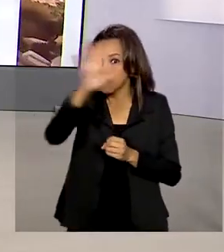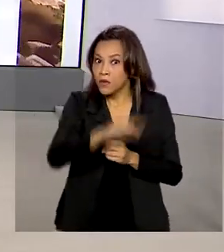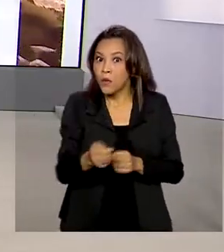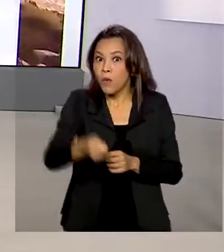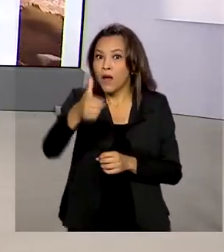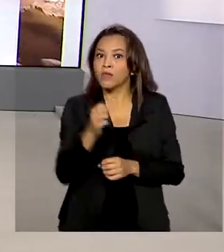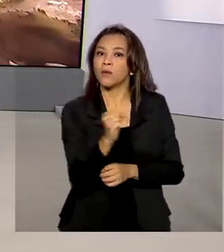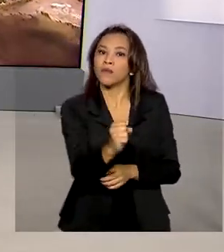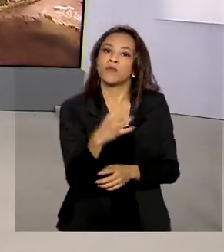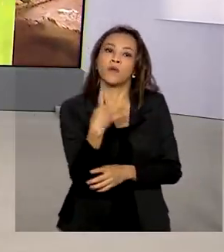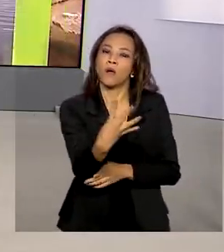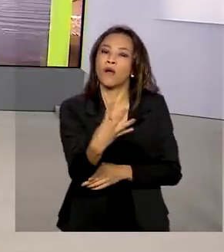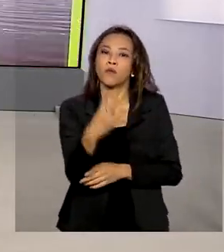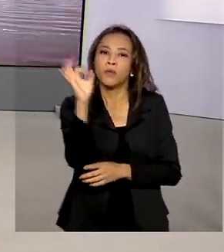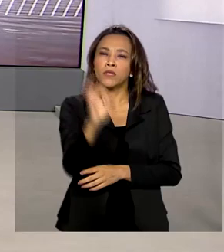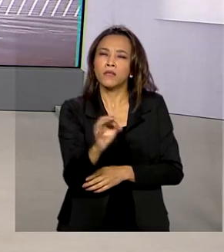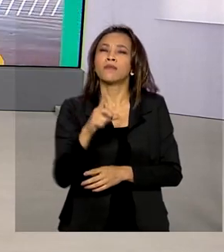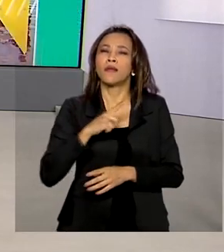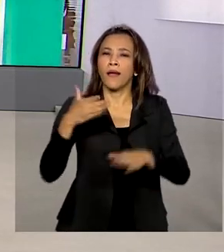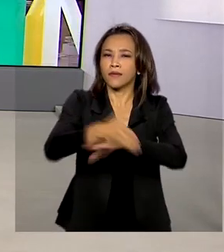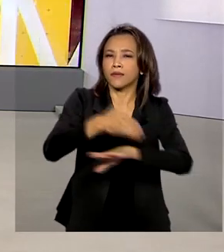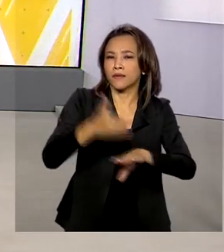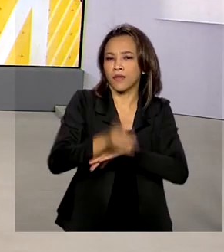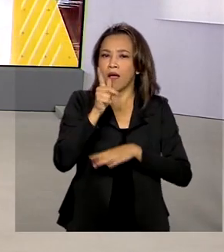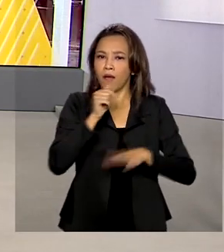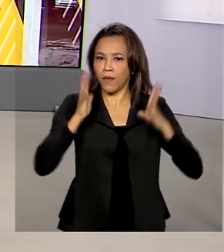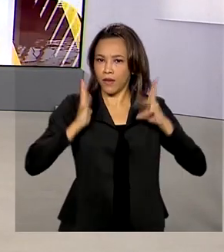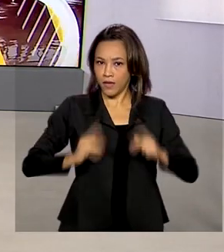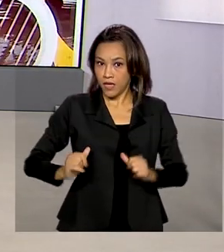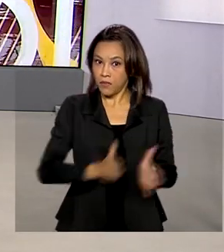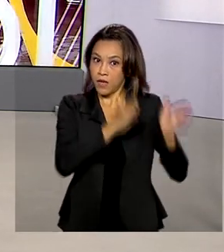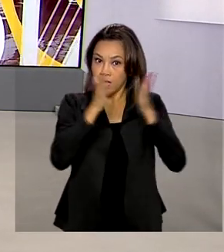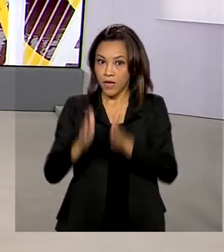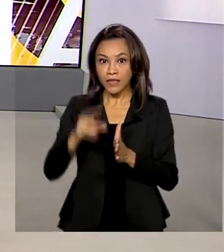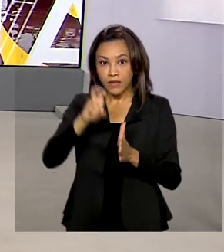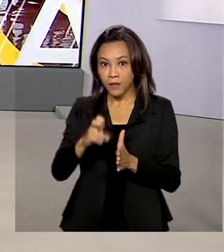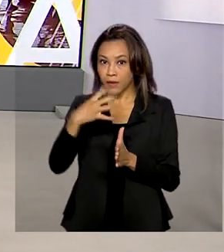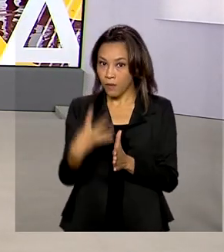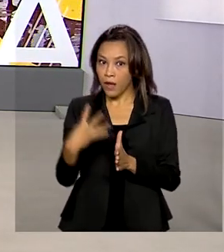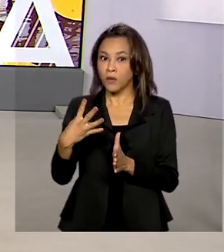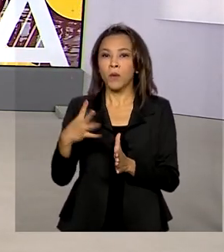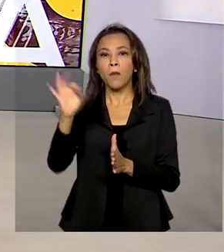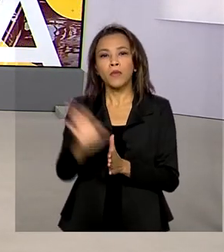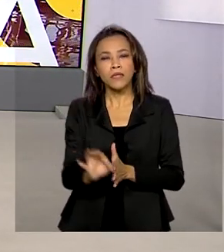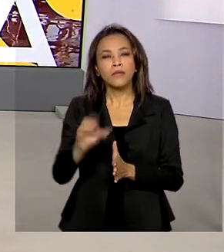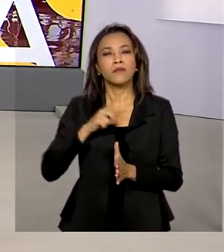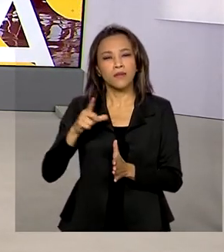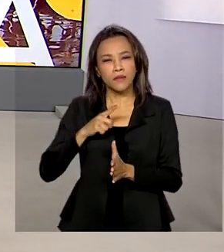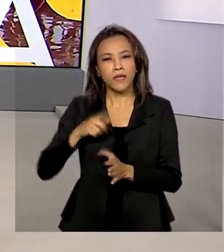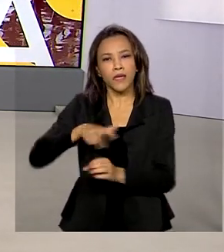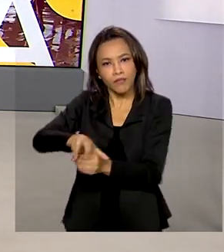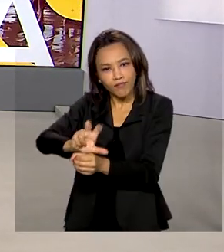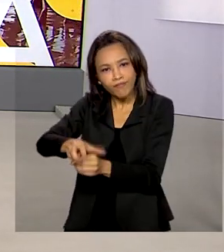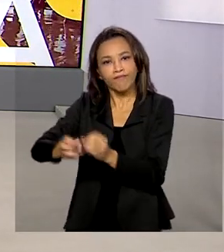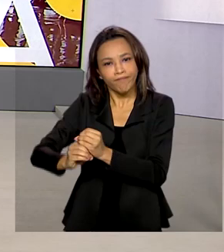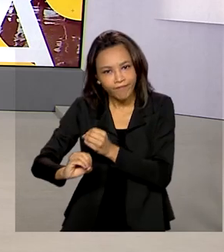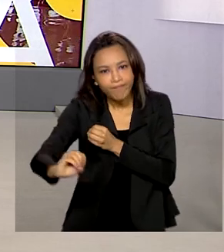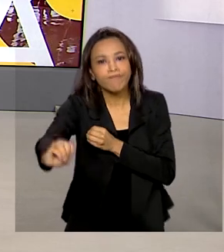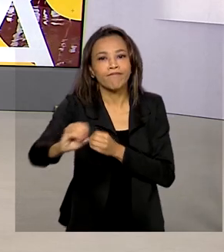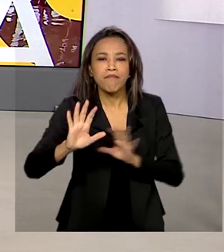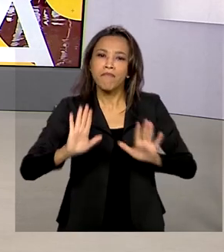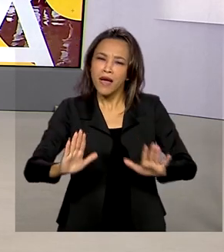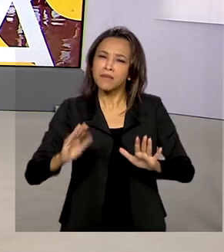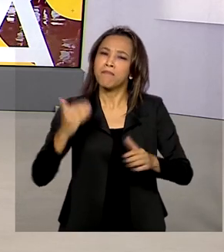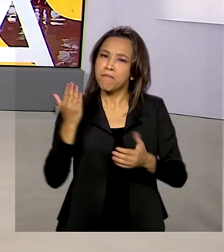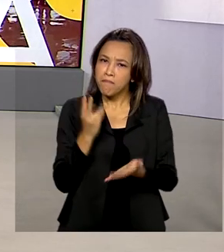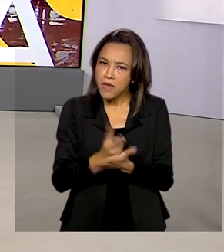da população tem acesso à água potável e mais de 54% conta com esgotamento sanitário. Mas, mesmo com os